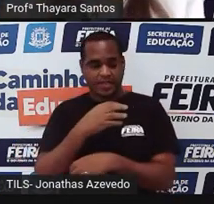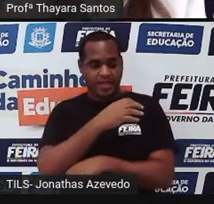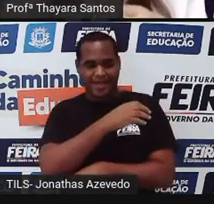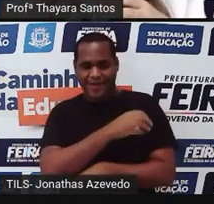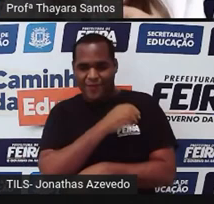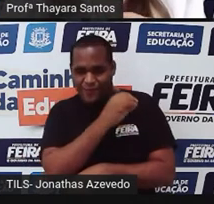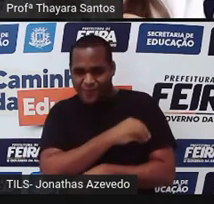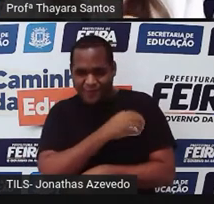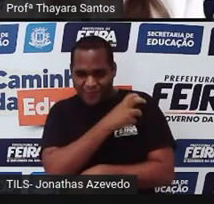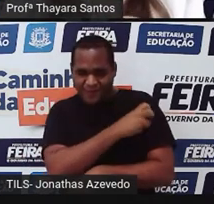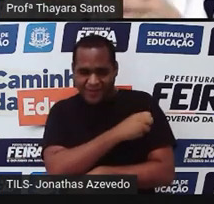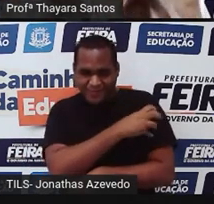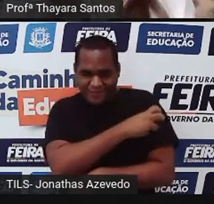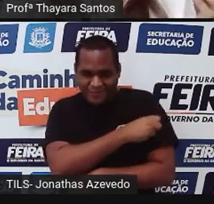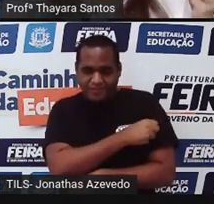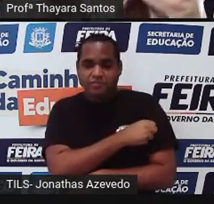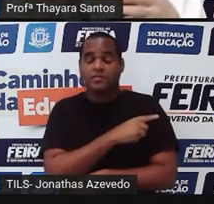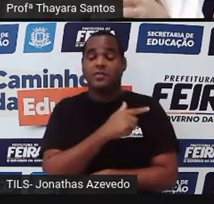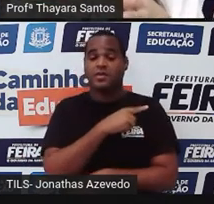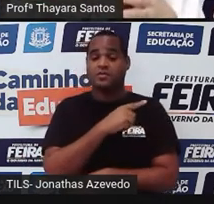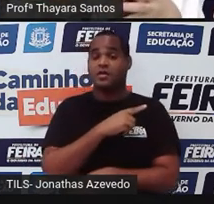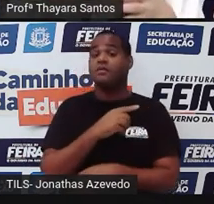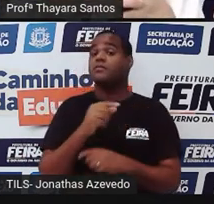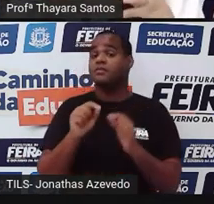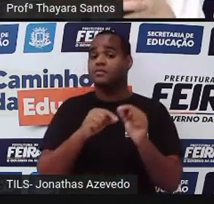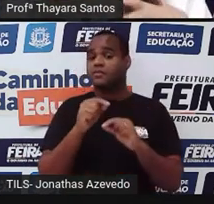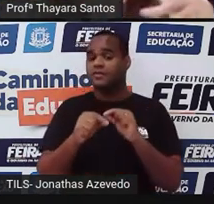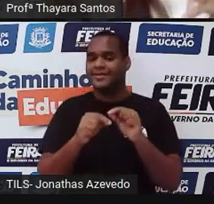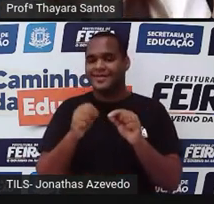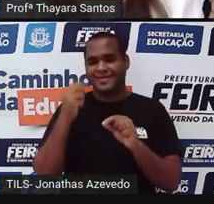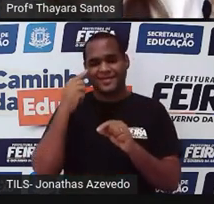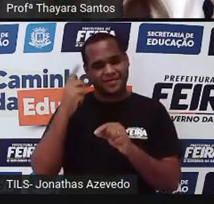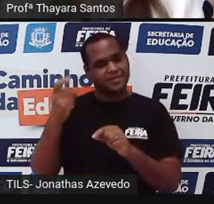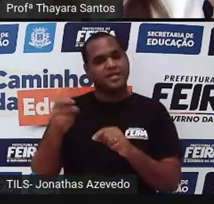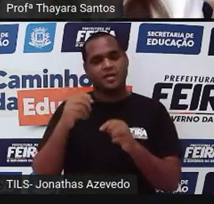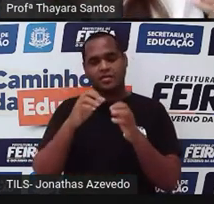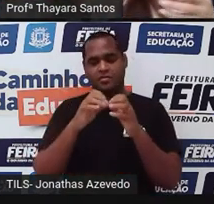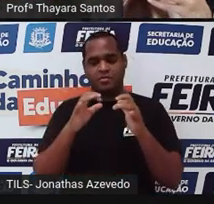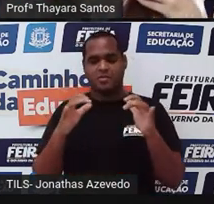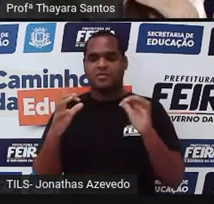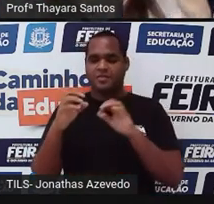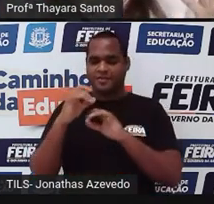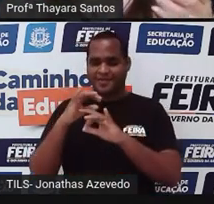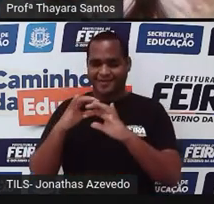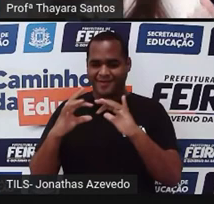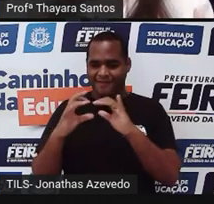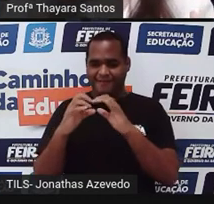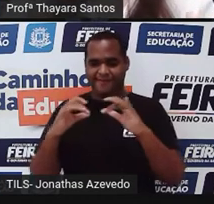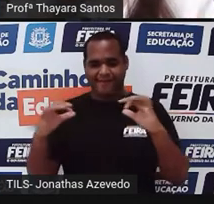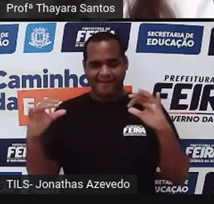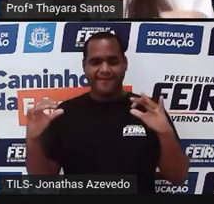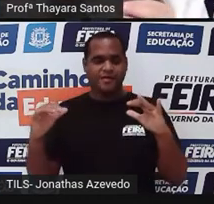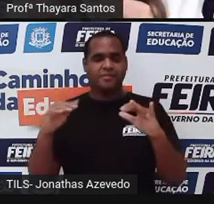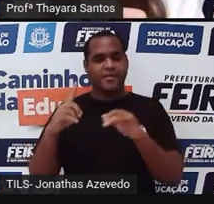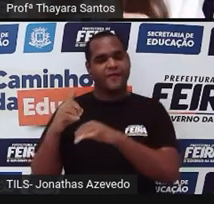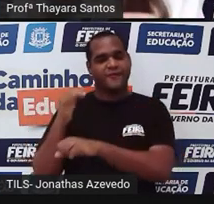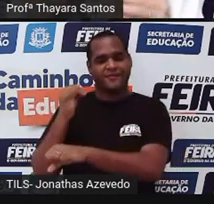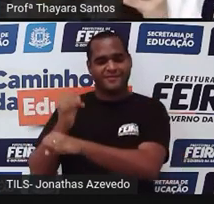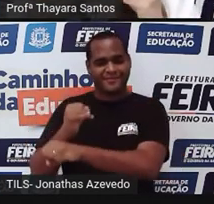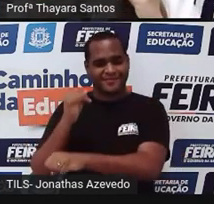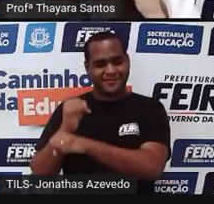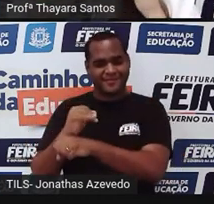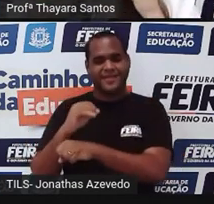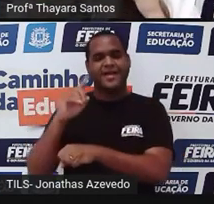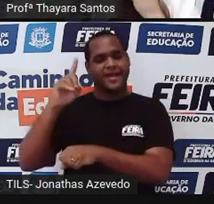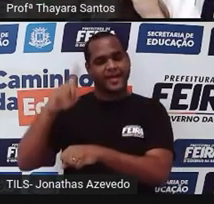exemplo, ele tem a densidade menor porque as moléculas que formam ele estão mais afastadas, então ele é menos denso. Já o chumbo,